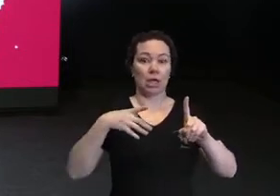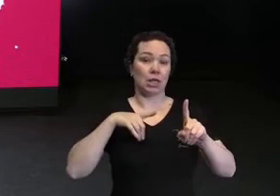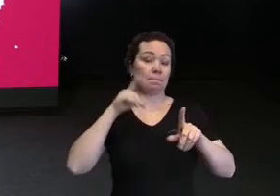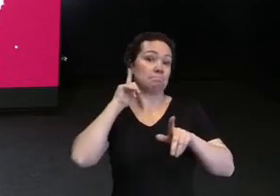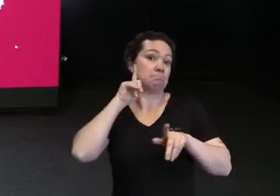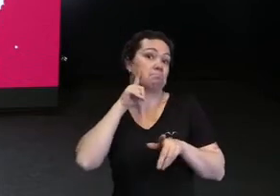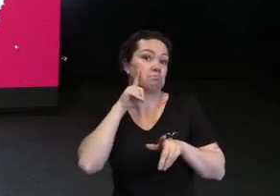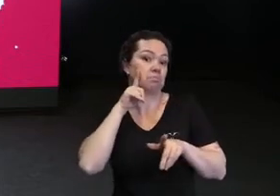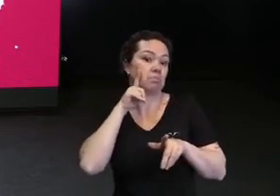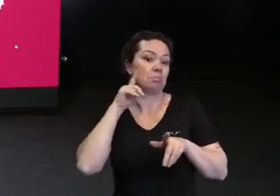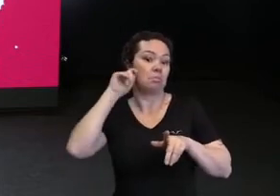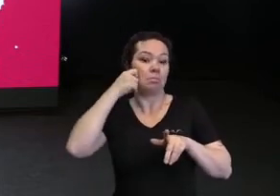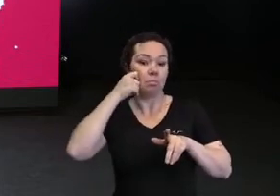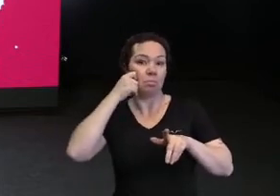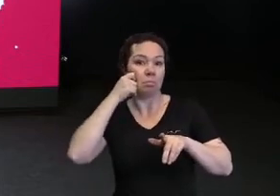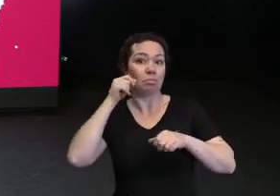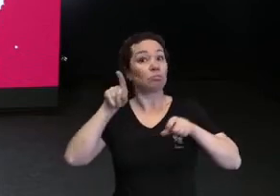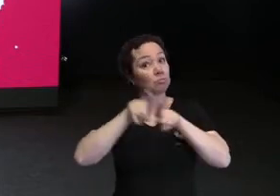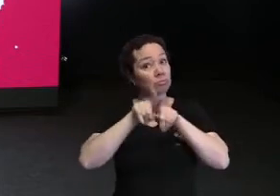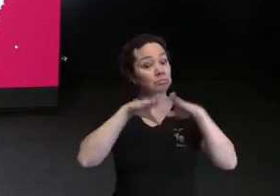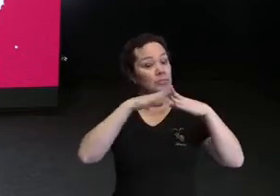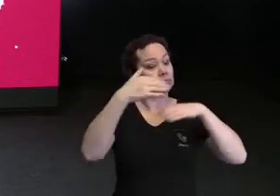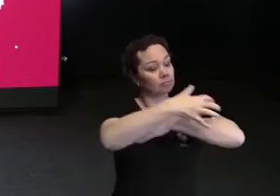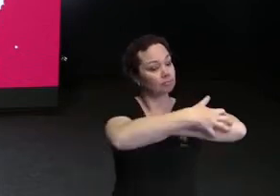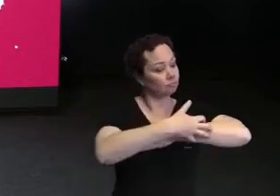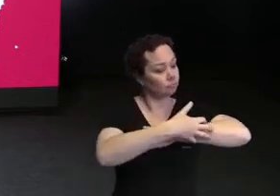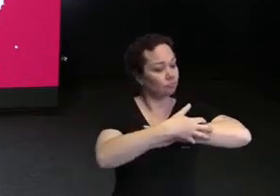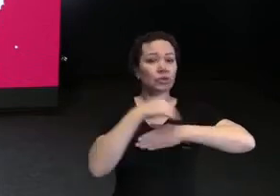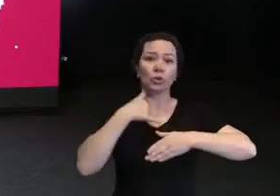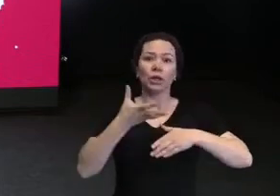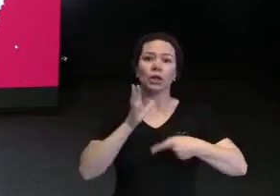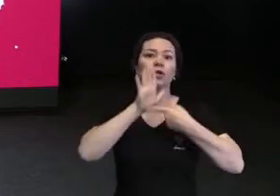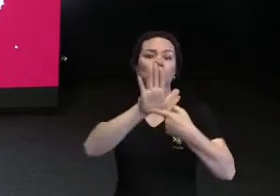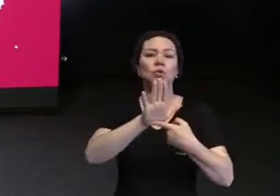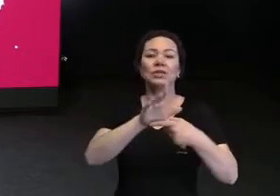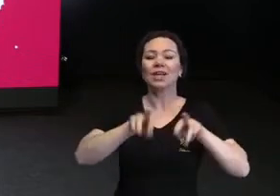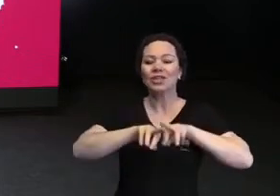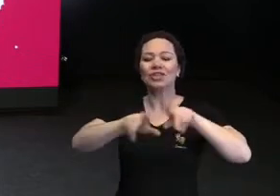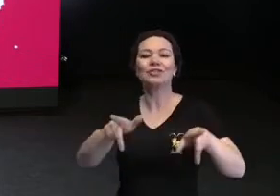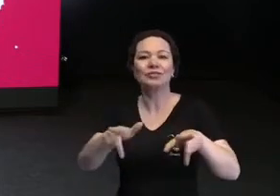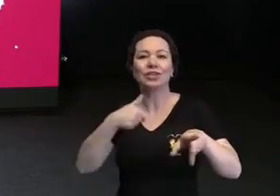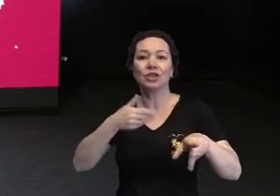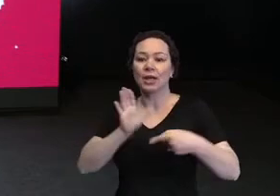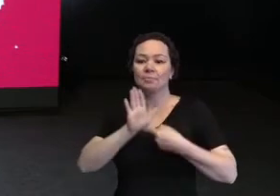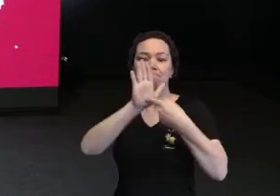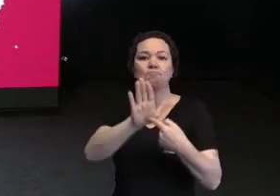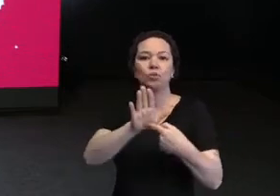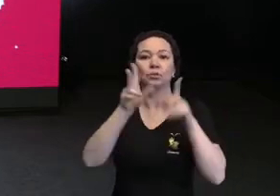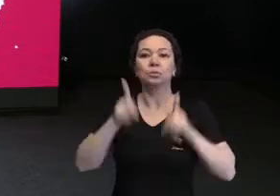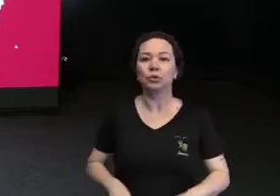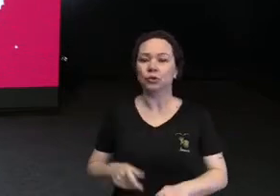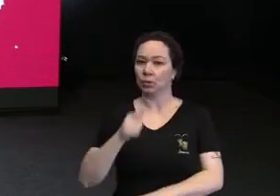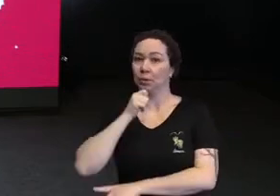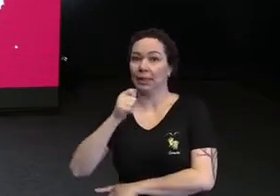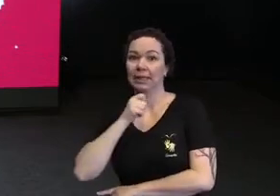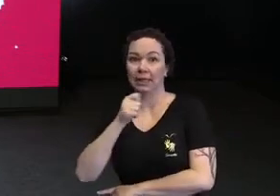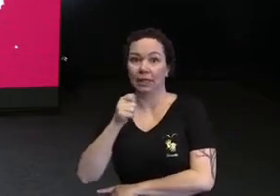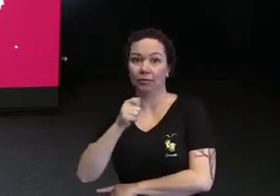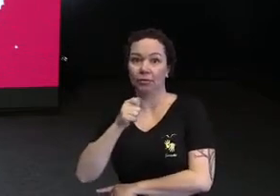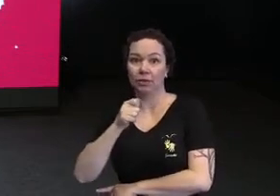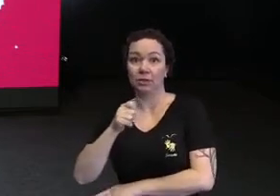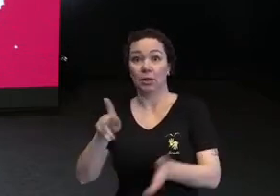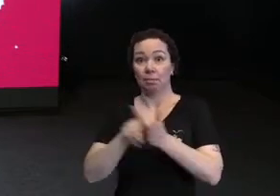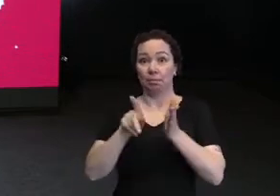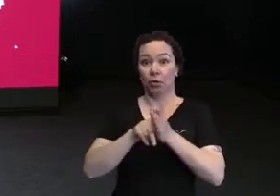sobre a minha ótica, não mostrando a marginalidade que o cinema geralmente mostra. Então, eu vou levar pessoas para serem entrevistadas na minha